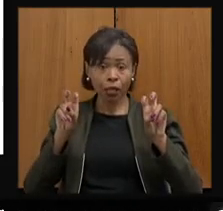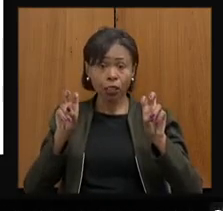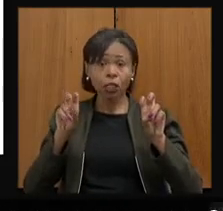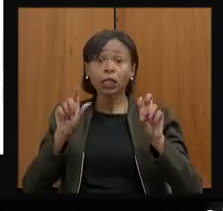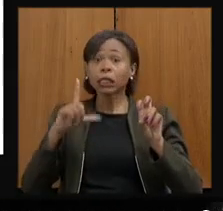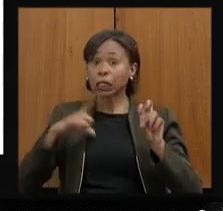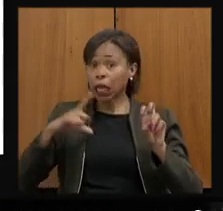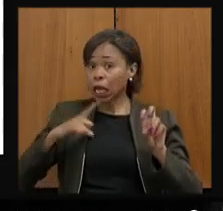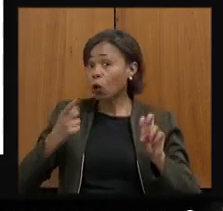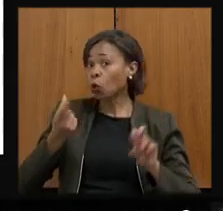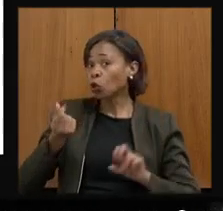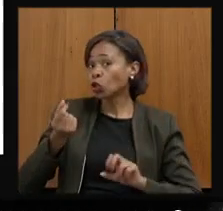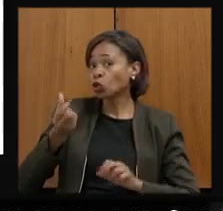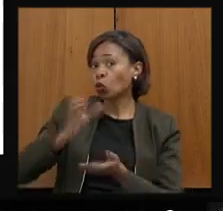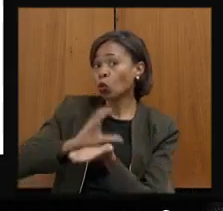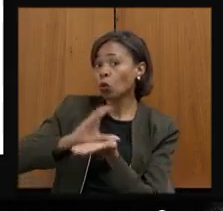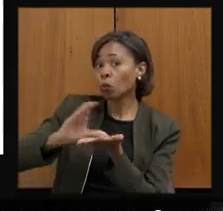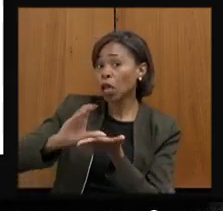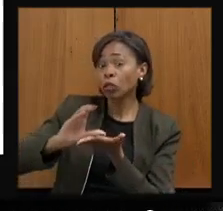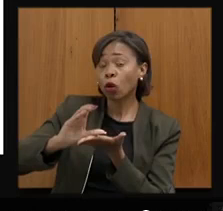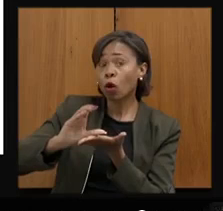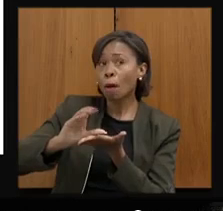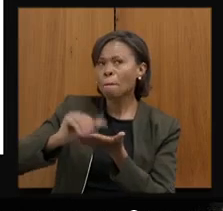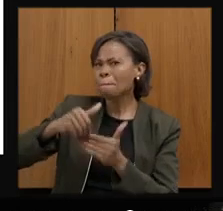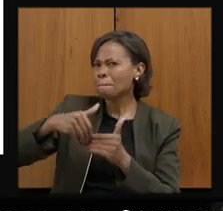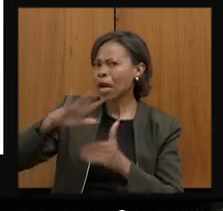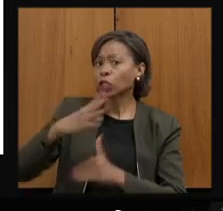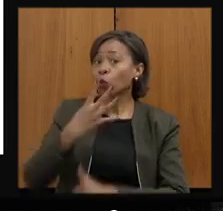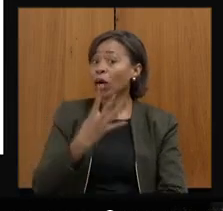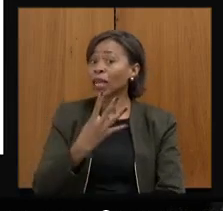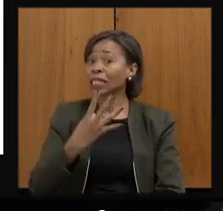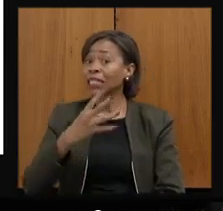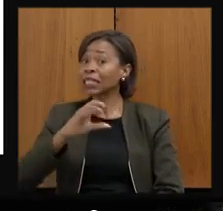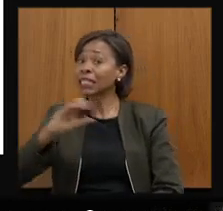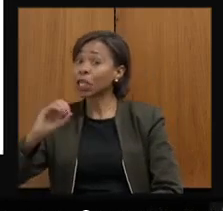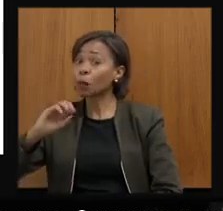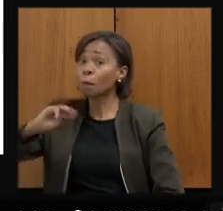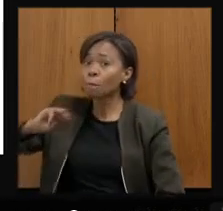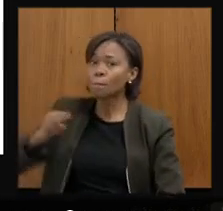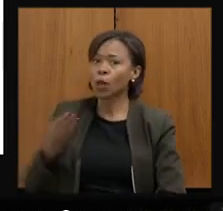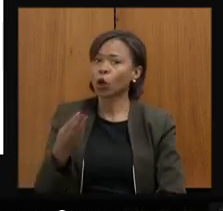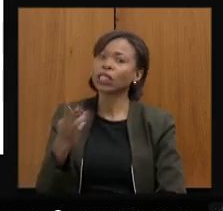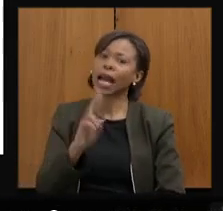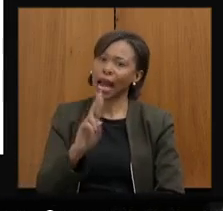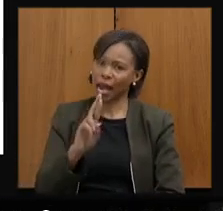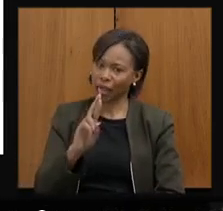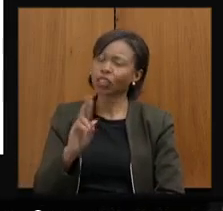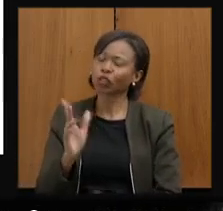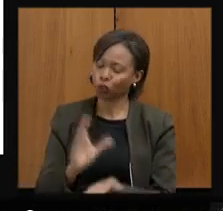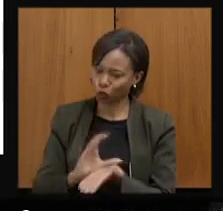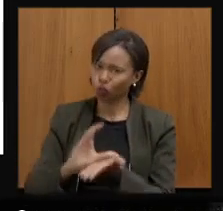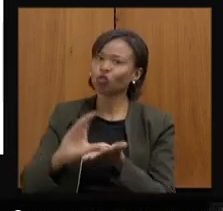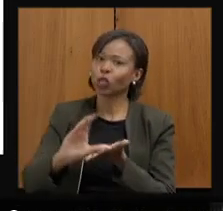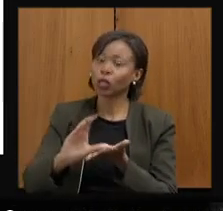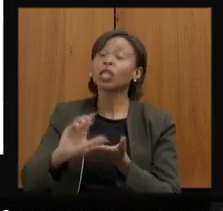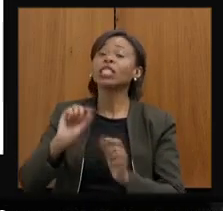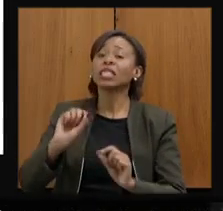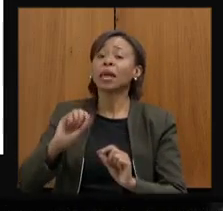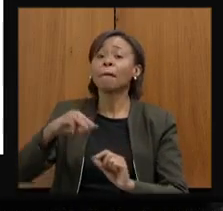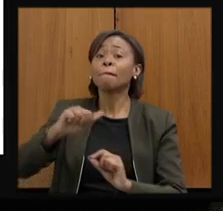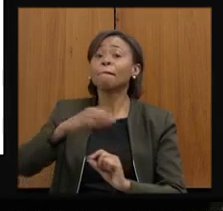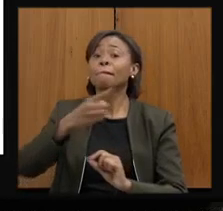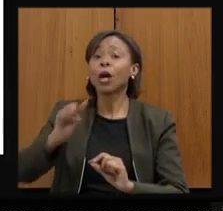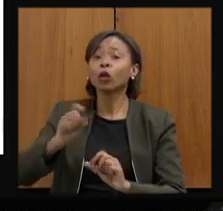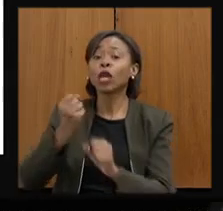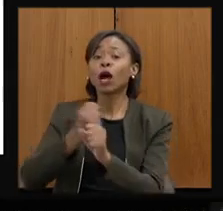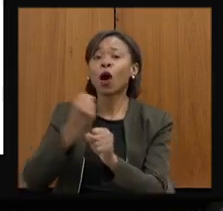investimento muito grande, da ordem de mais de 400 milhões de reais para aplicação no Mãos à Obra na escola, que vocês acompanharam, que essa